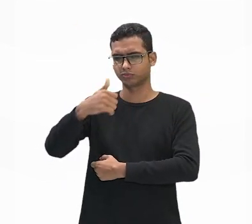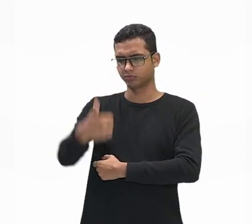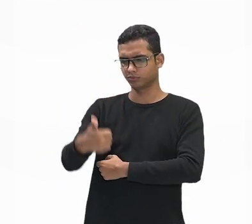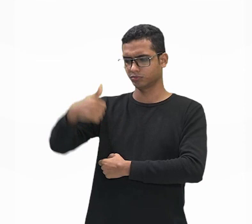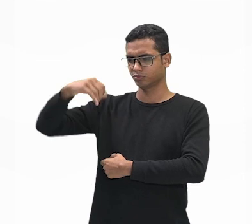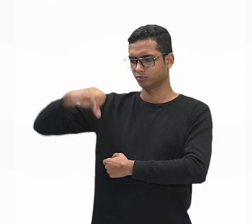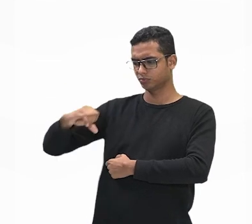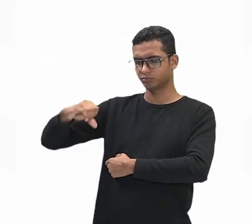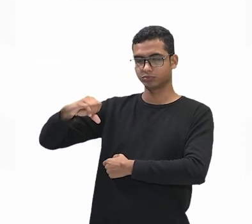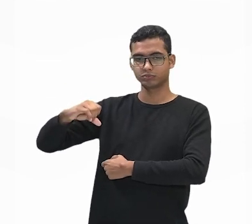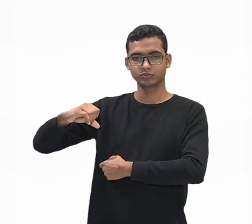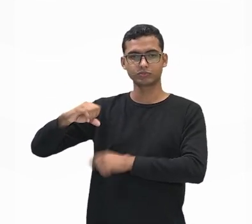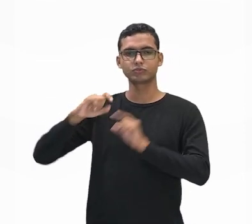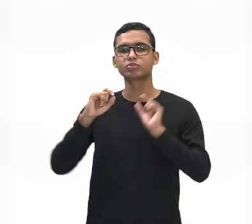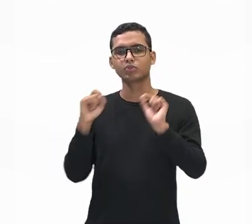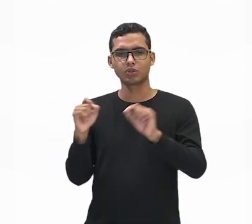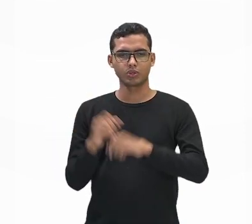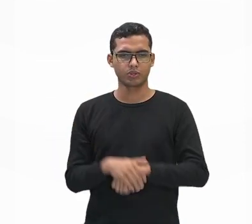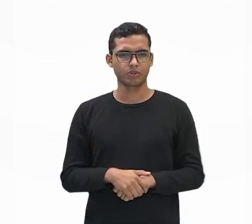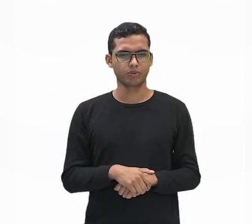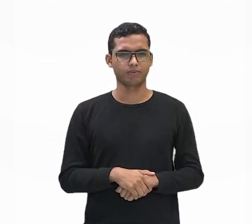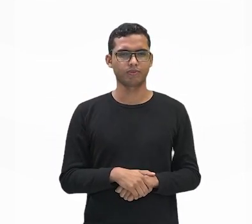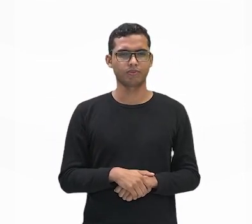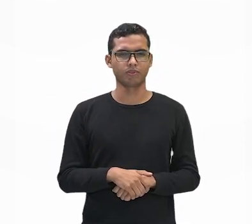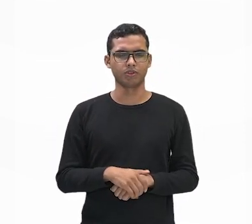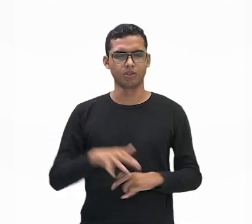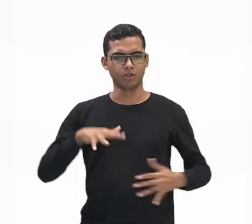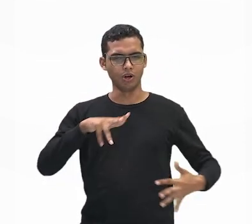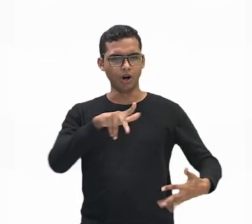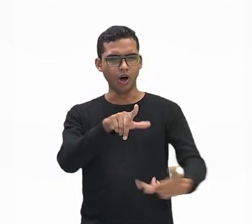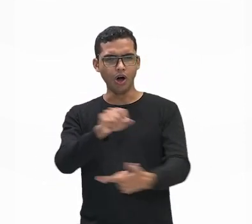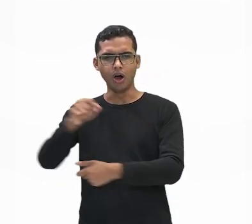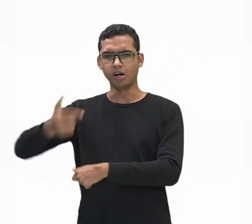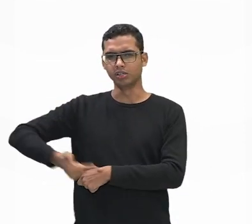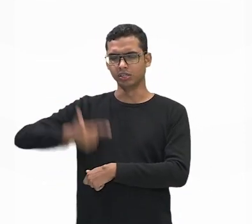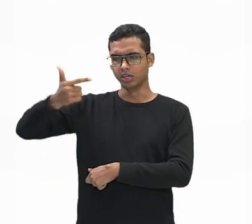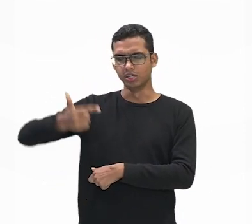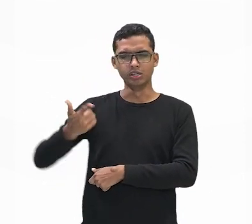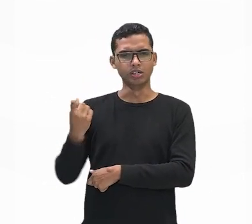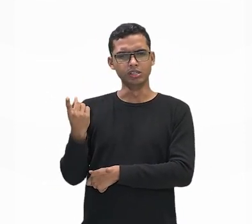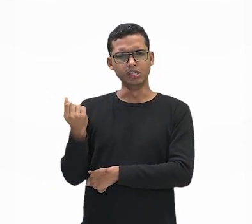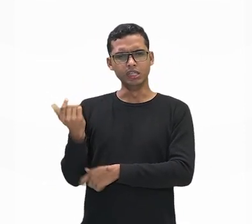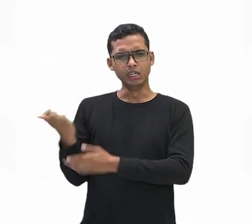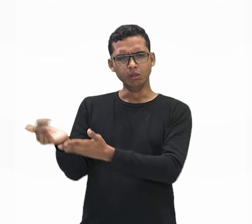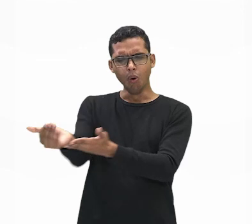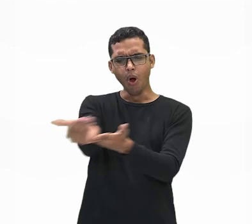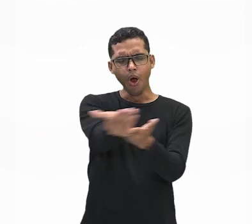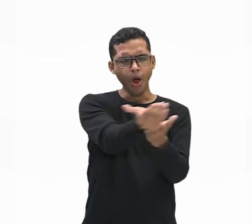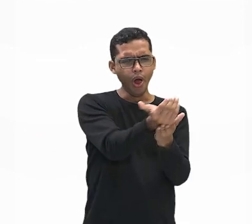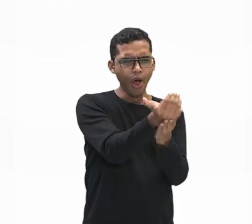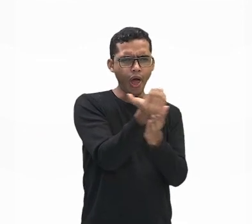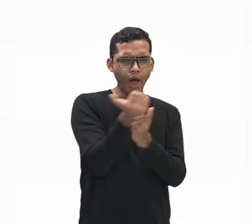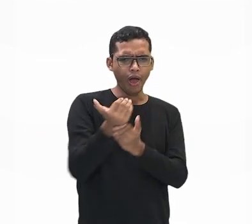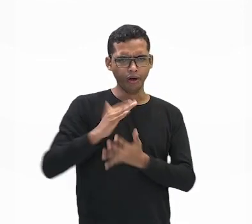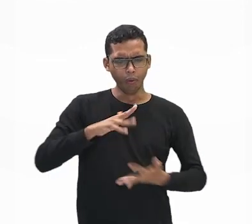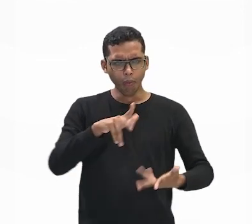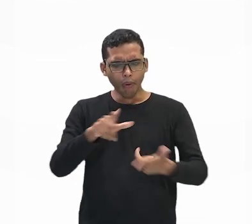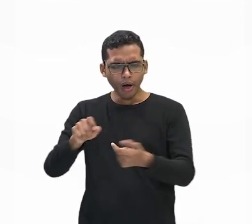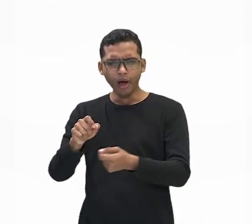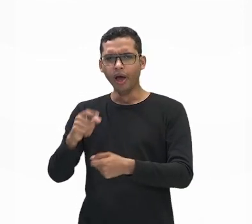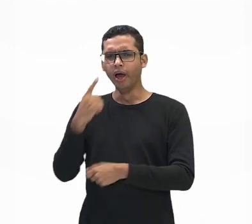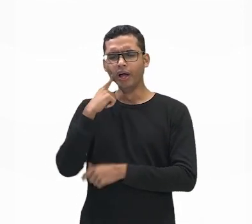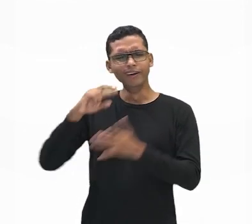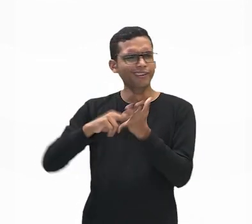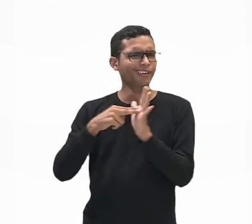considerado como o país com a segunda maior concentração de renda do mundo. O significa isso? Significa que uma porcentagem muito